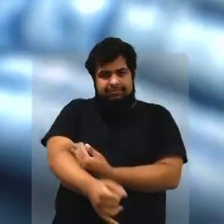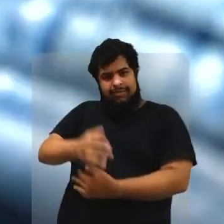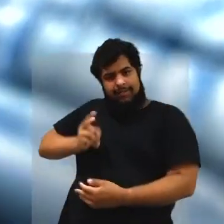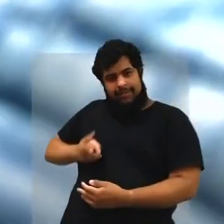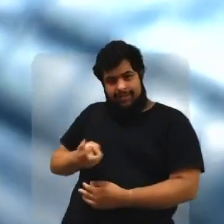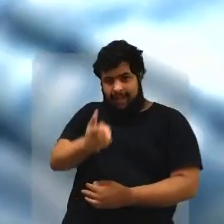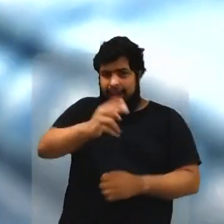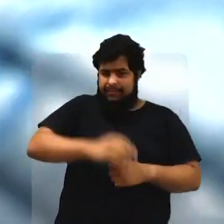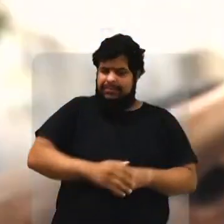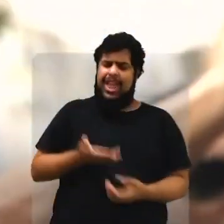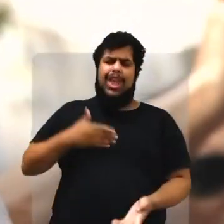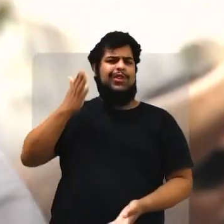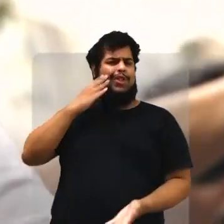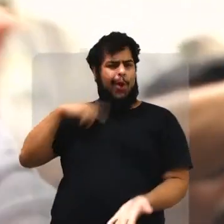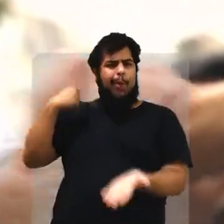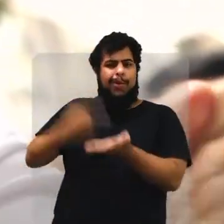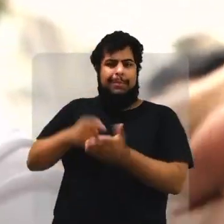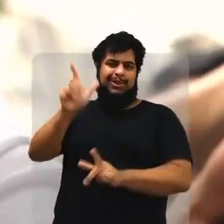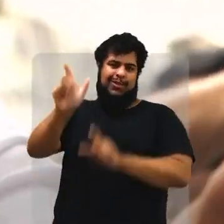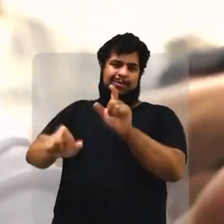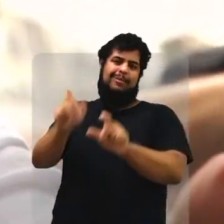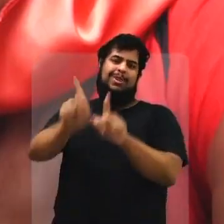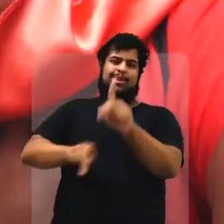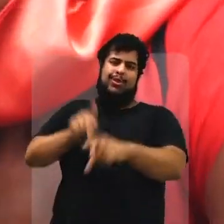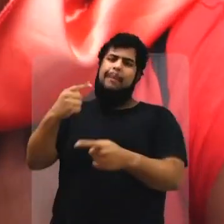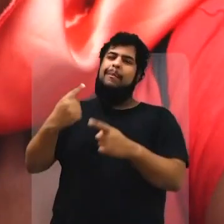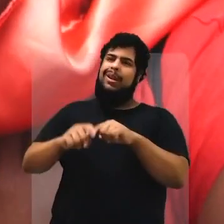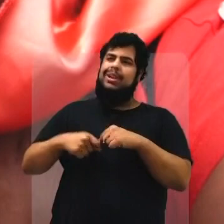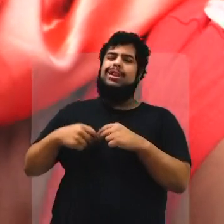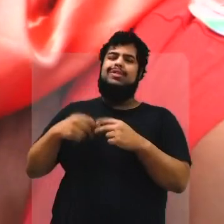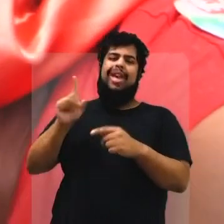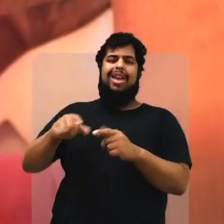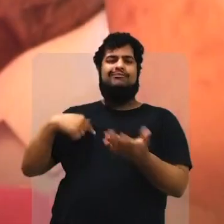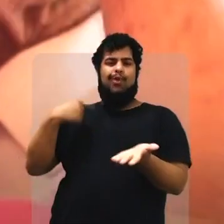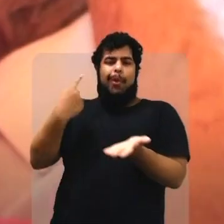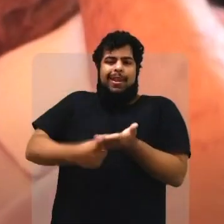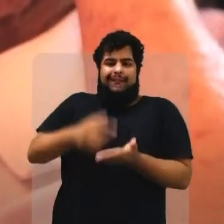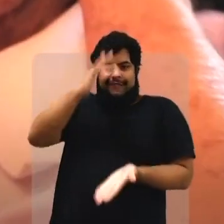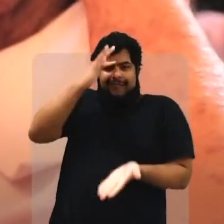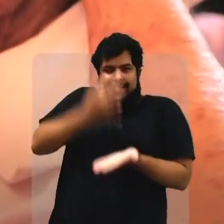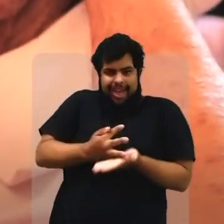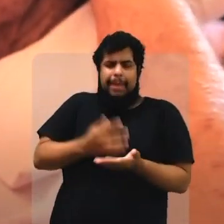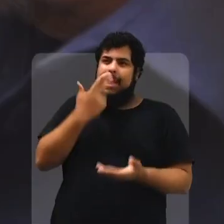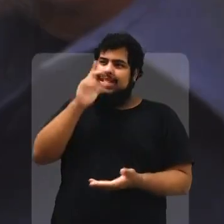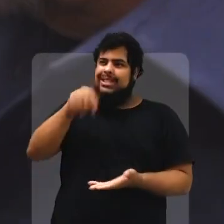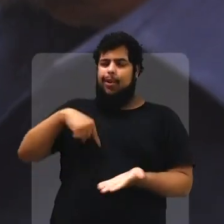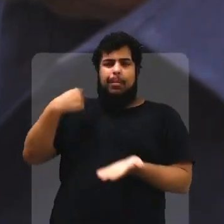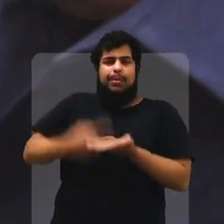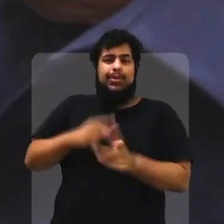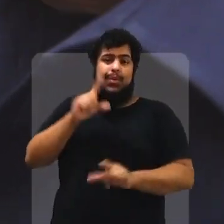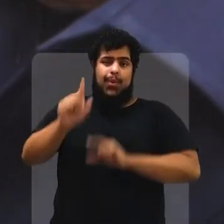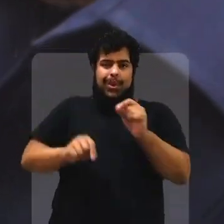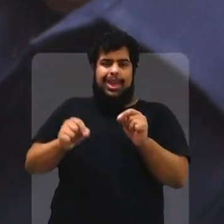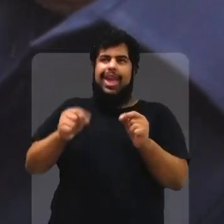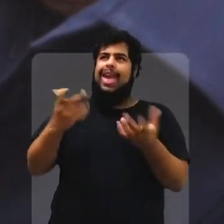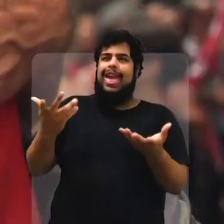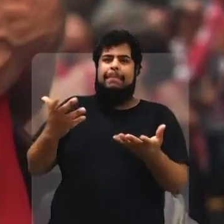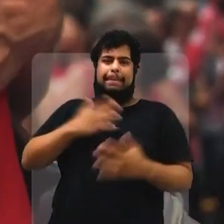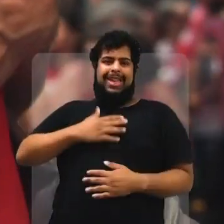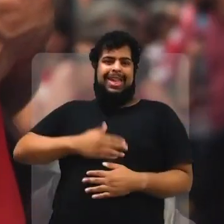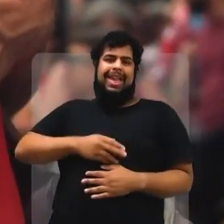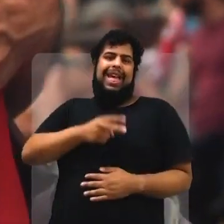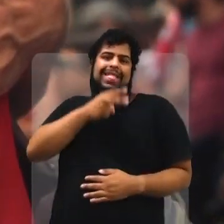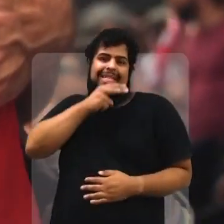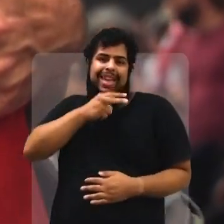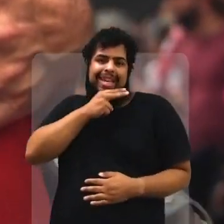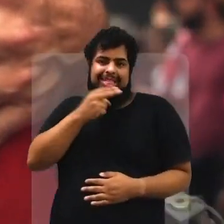Eu sei da dedicação que eu tenho com esse povo, é por isso, é quase que uma profissão de fé. É quase como se eu tivesse assumido